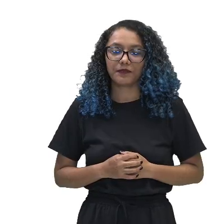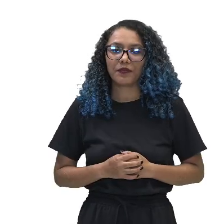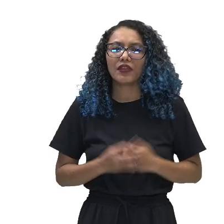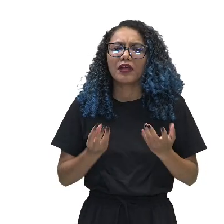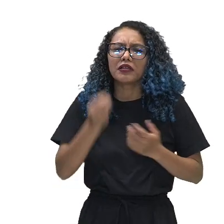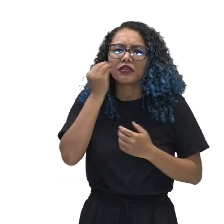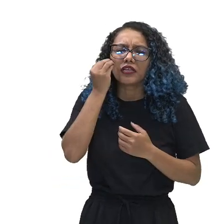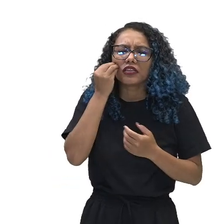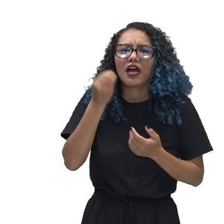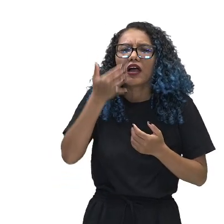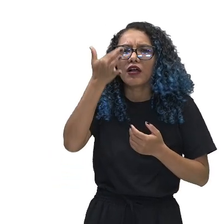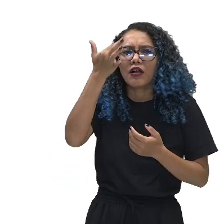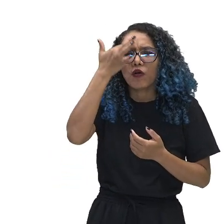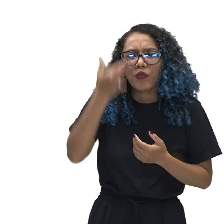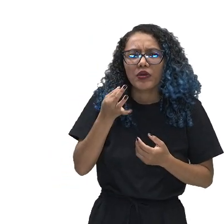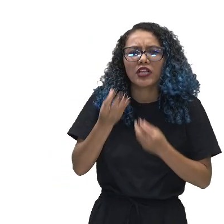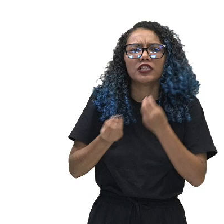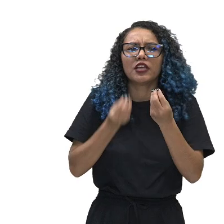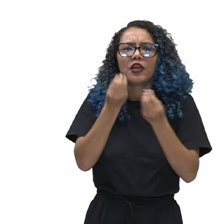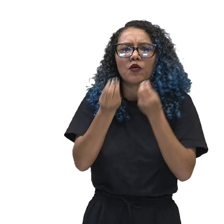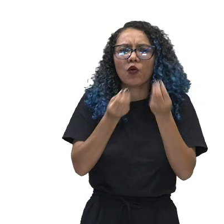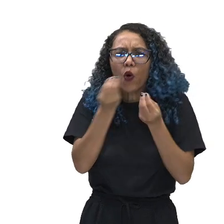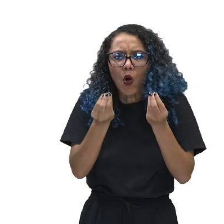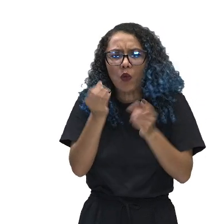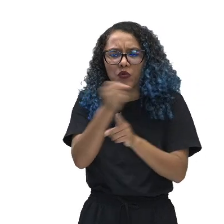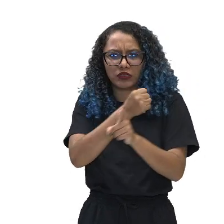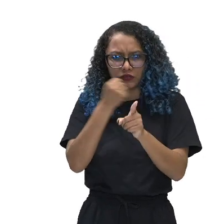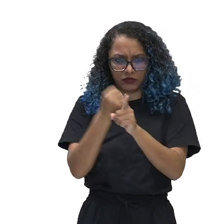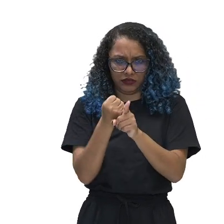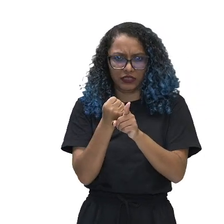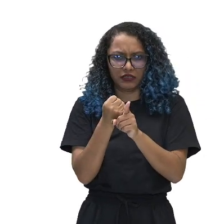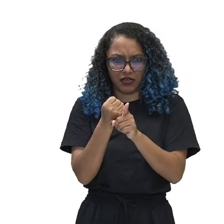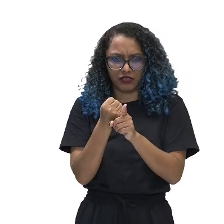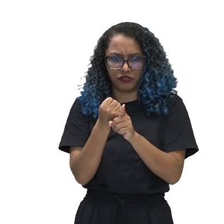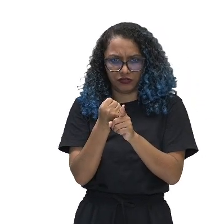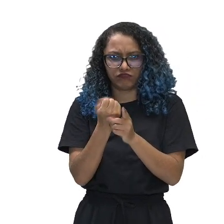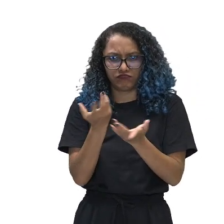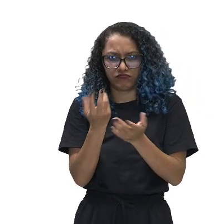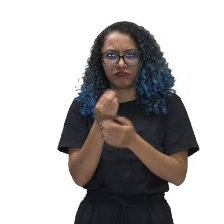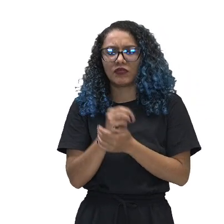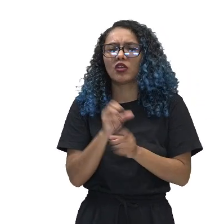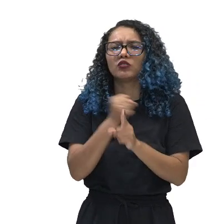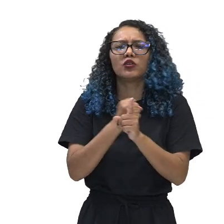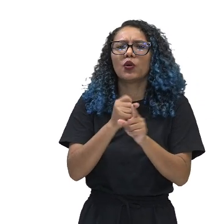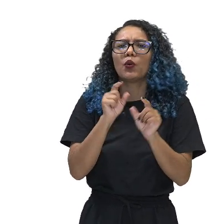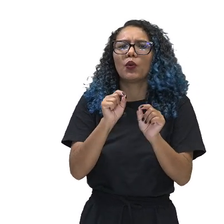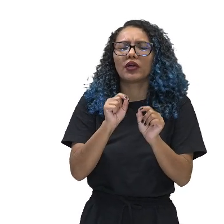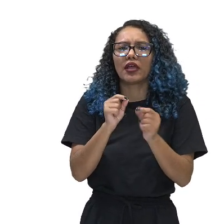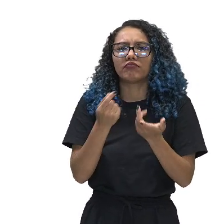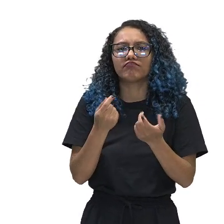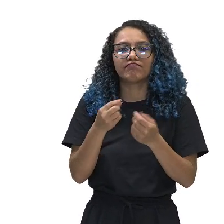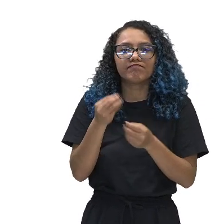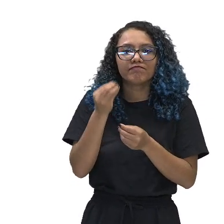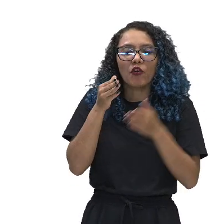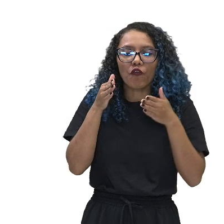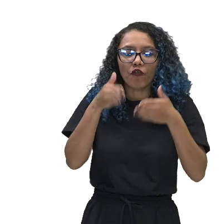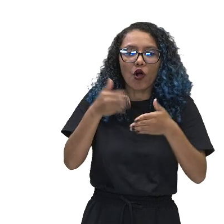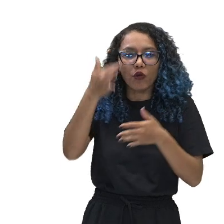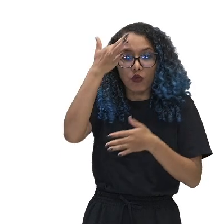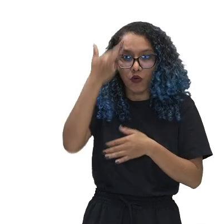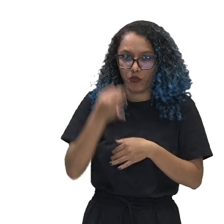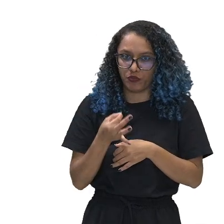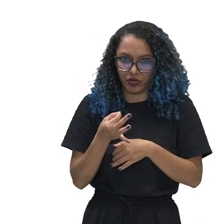efeitos. Então, a sociologia significa uma ciência que pretende compreender. Daí, nós